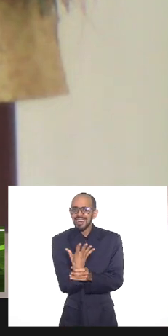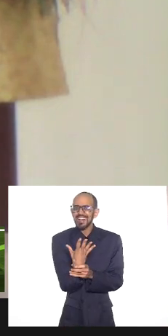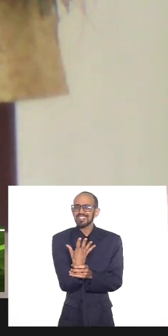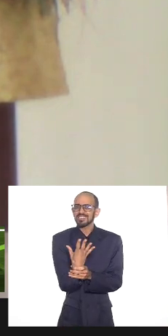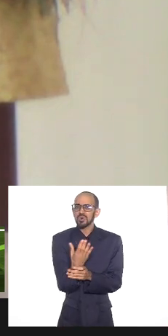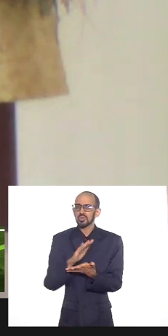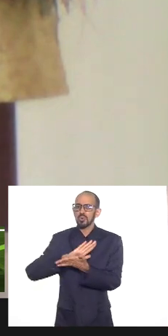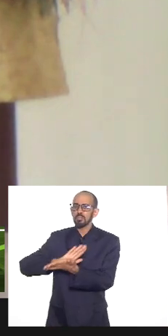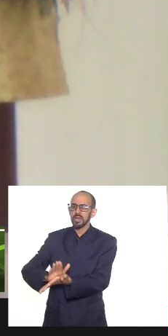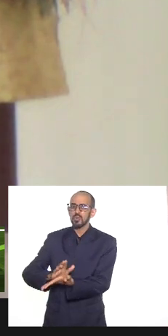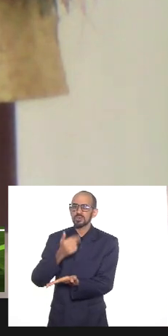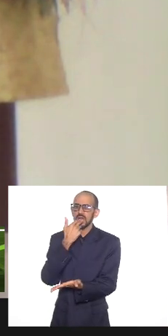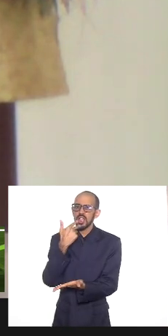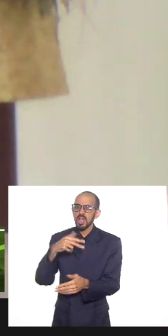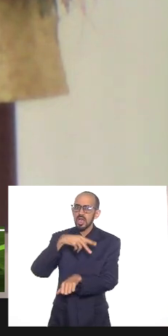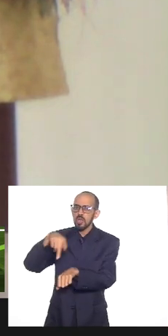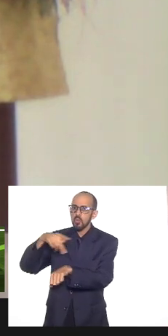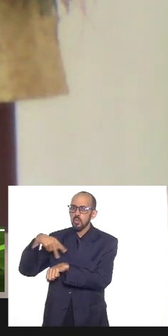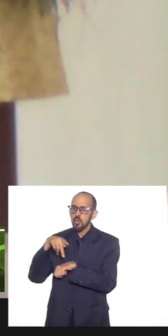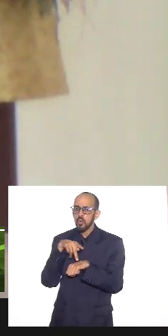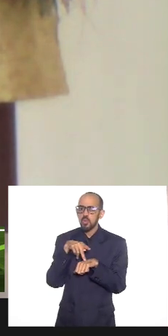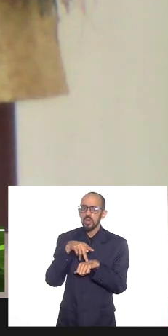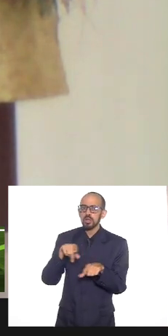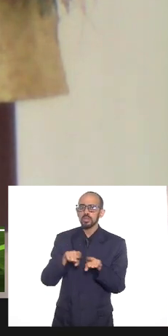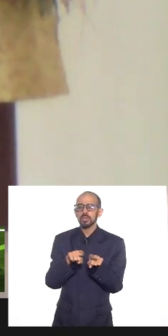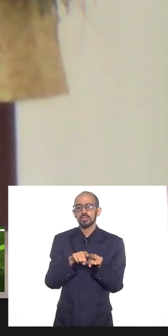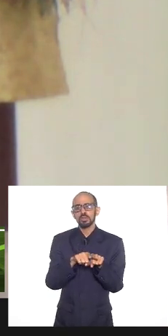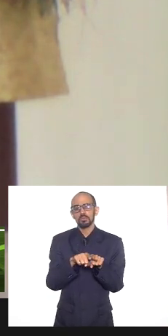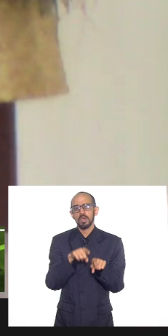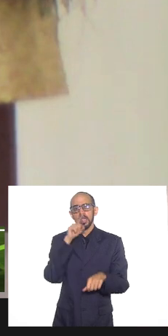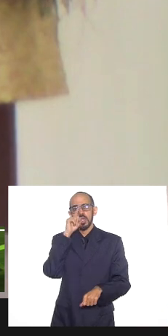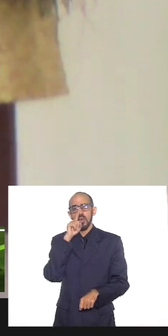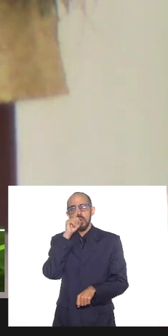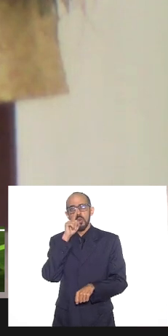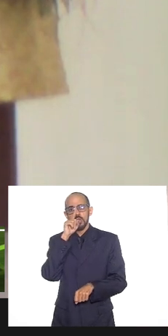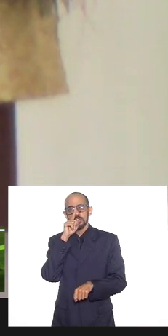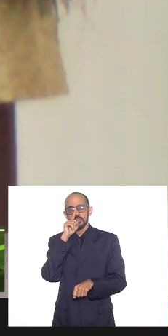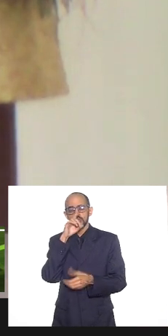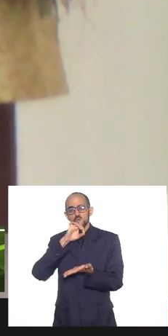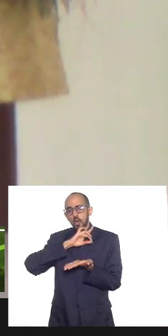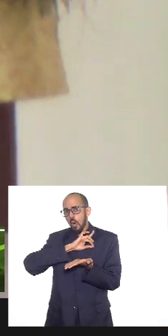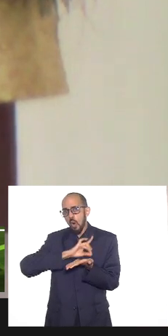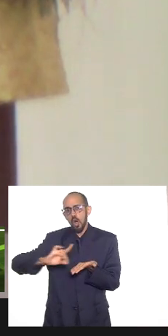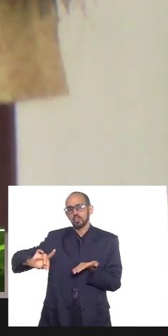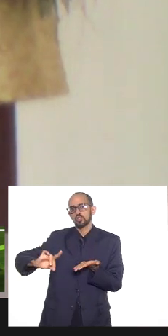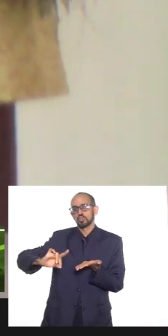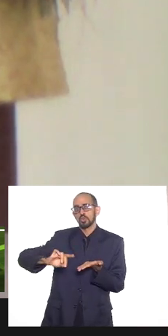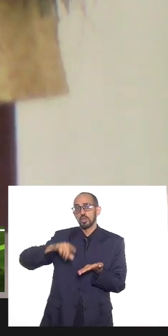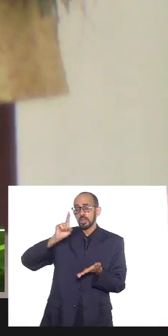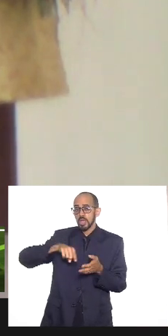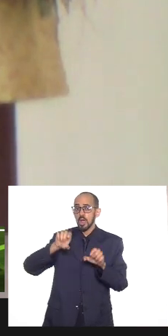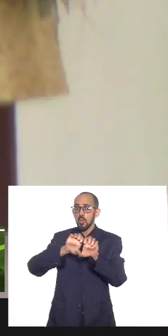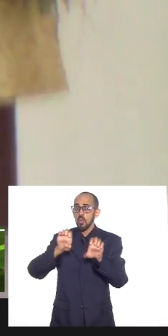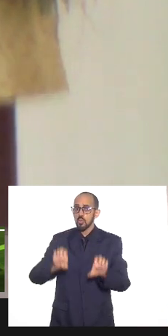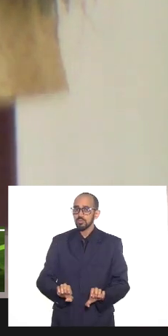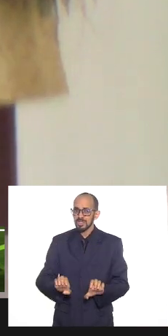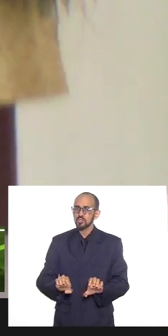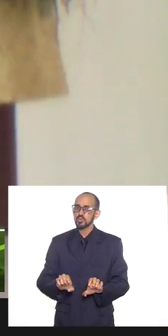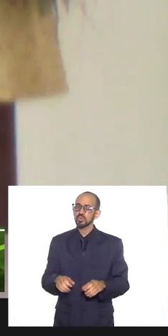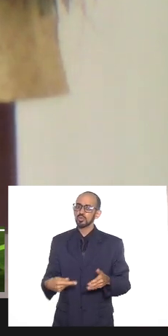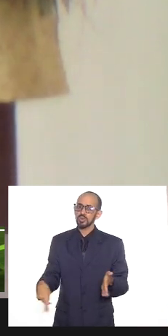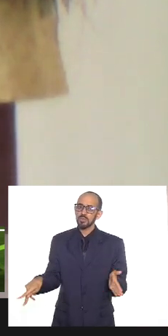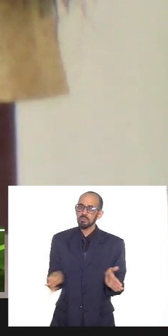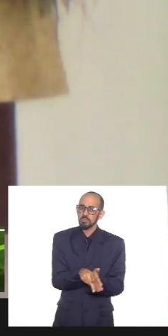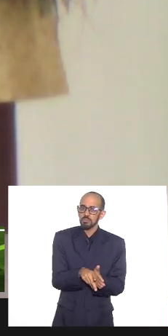e o berço da xenofobia. O ódio é um elemento estrutural e estruturante